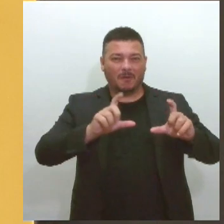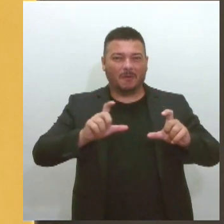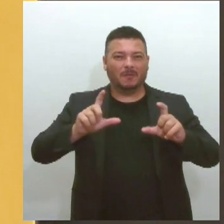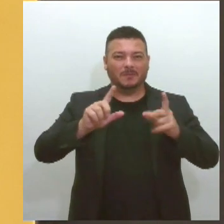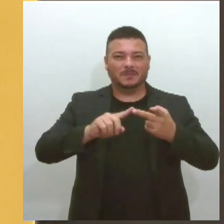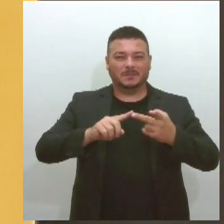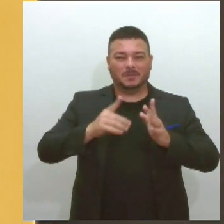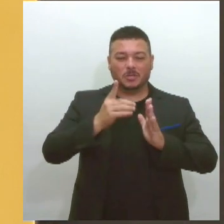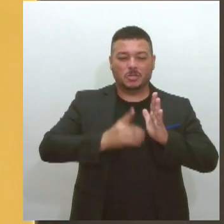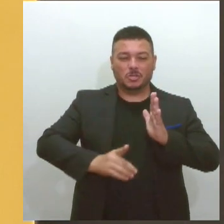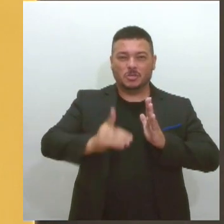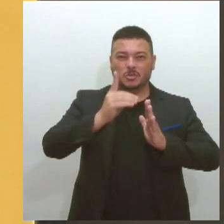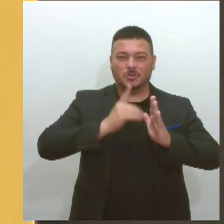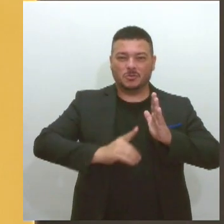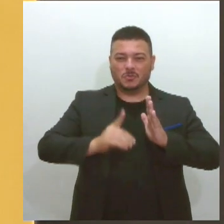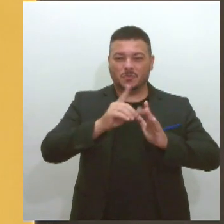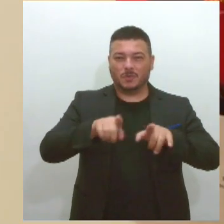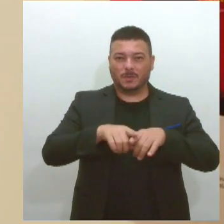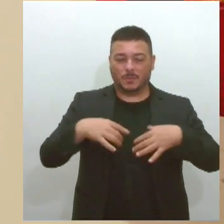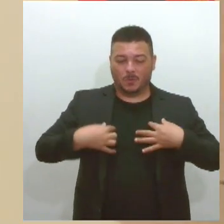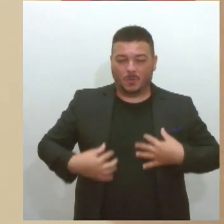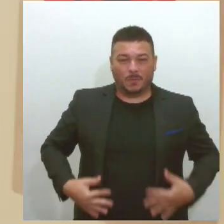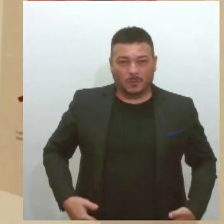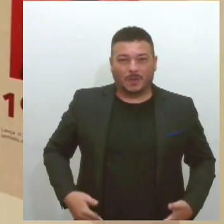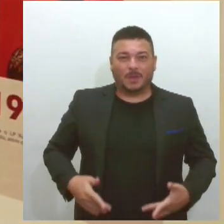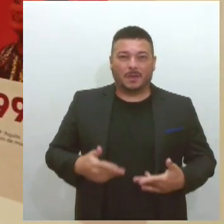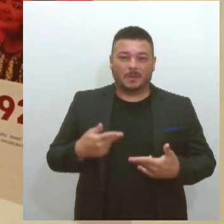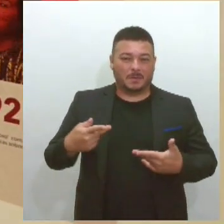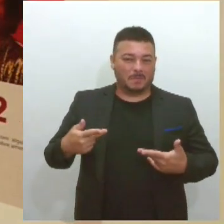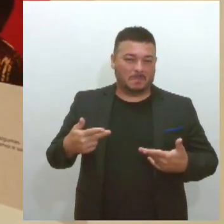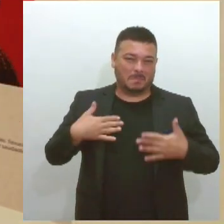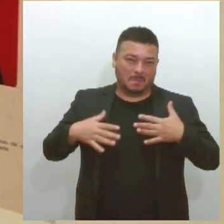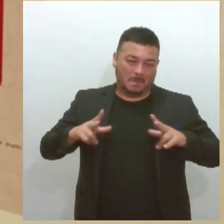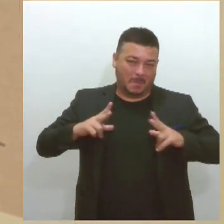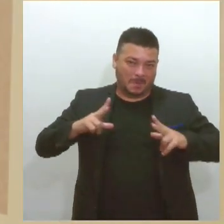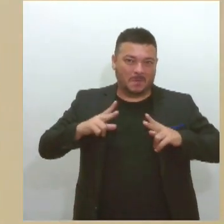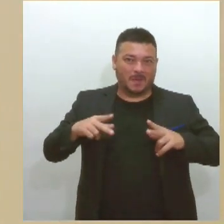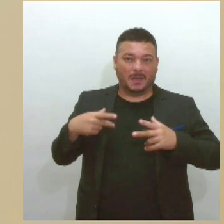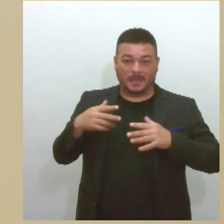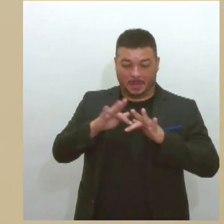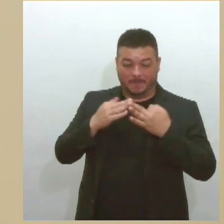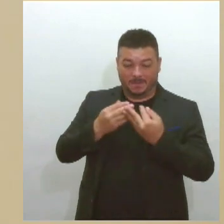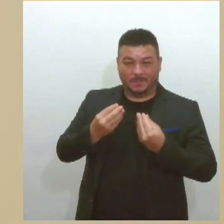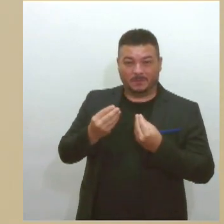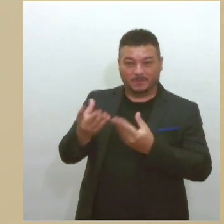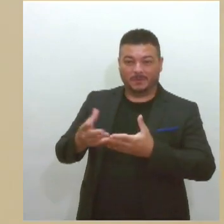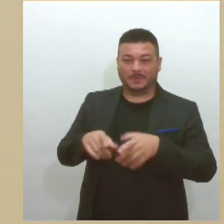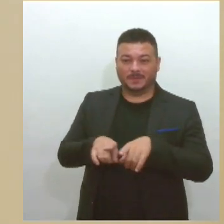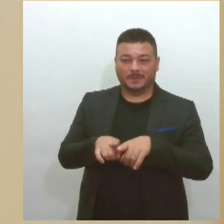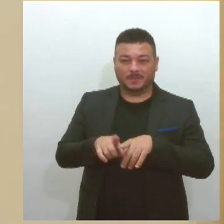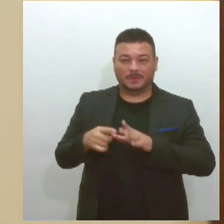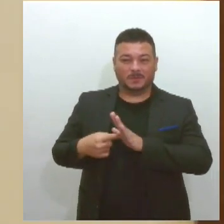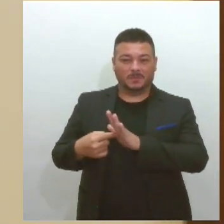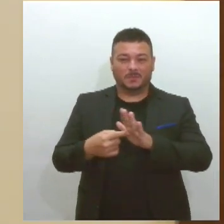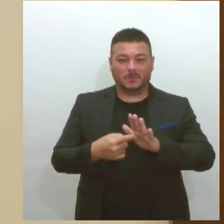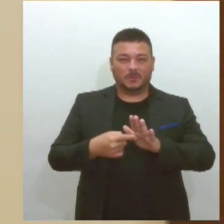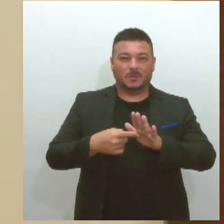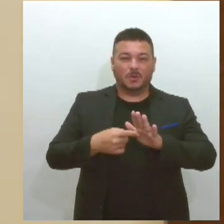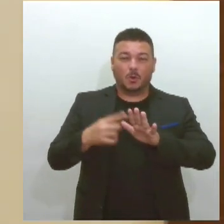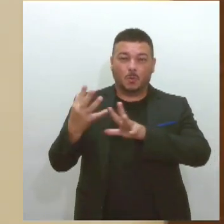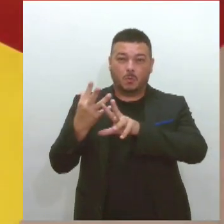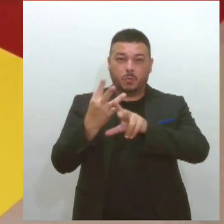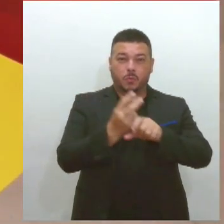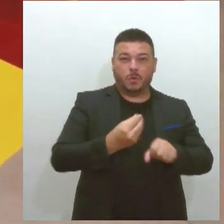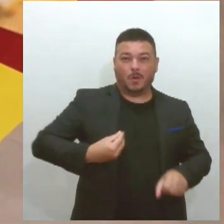objetos pessoais cedidos pela família. Entre os destaques da mostra está um painel contando a cronologia da vida pessoal e